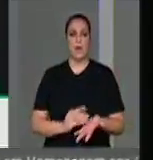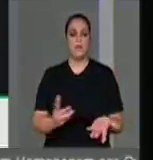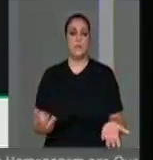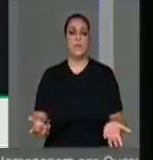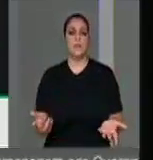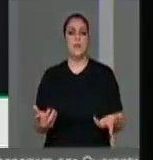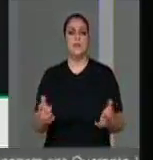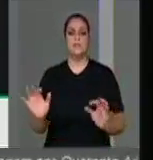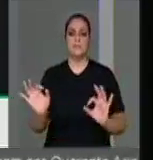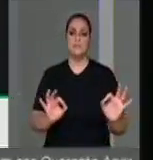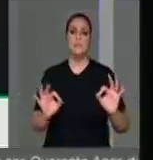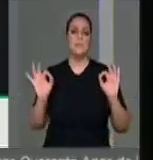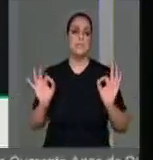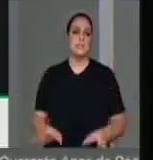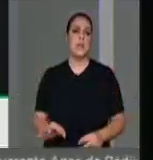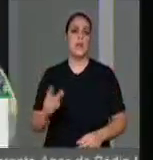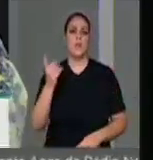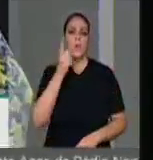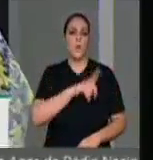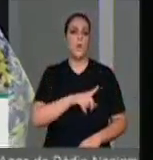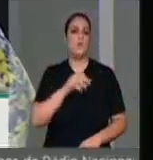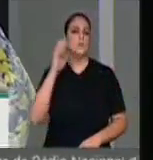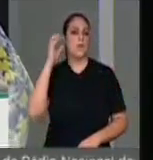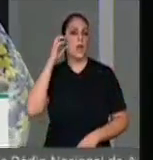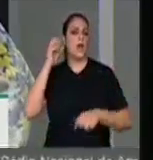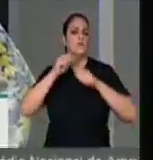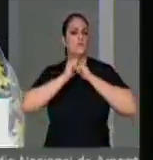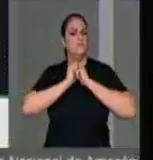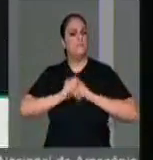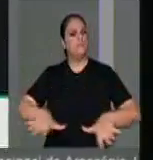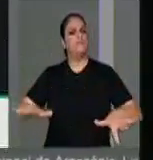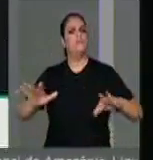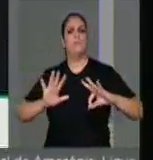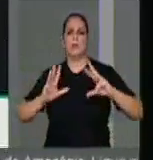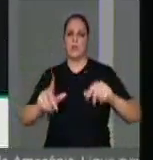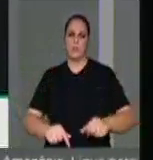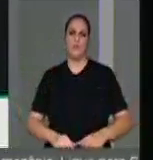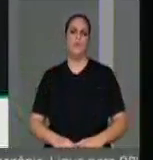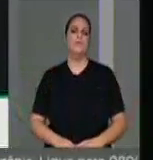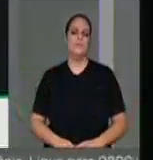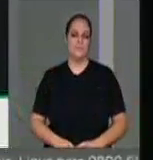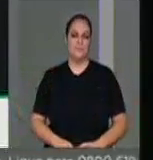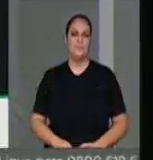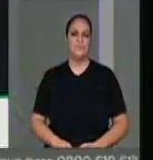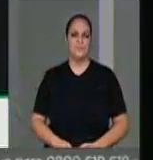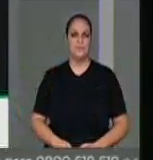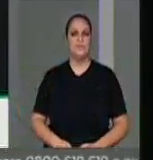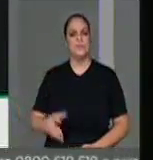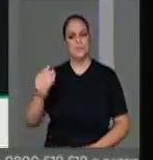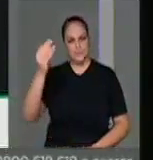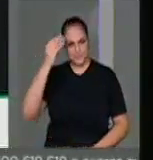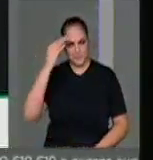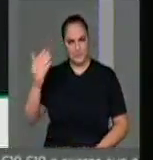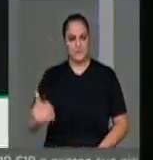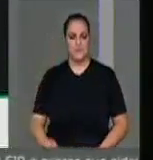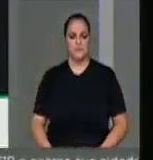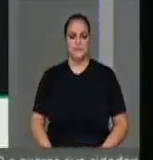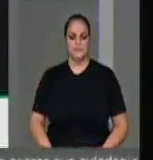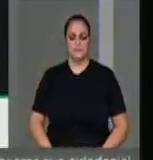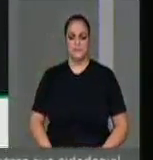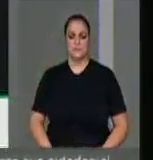do interior do nosso país possam continuar ouvindo a Rádio Nacional da Amazônia. Muito obrigada.